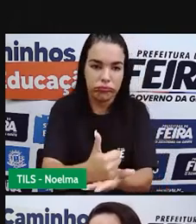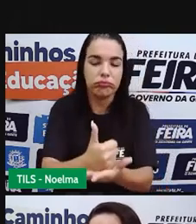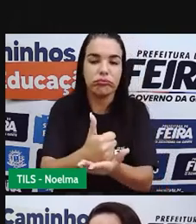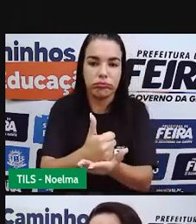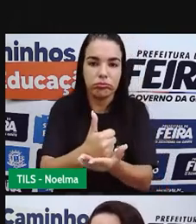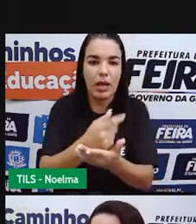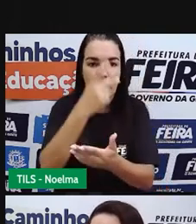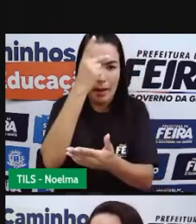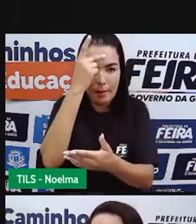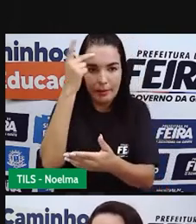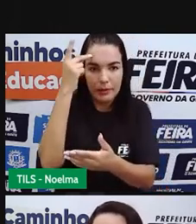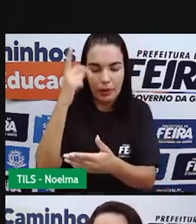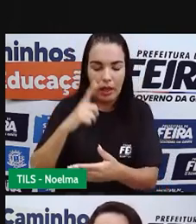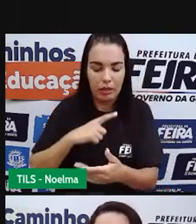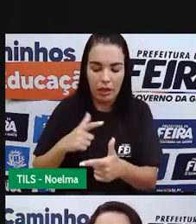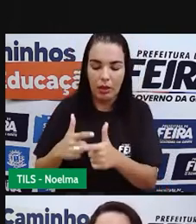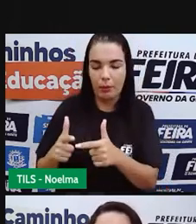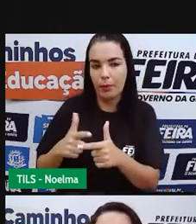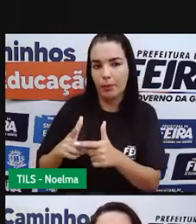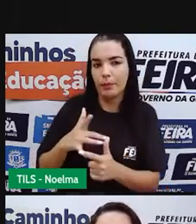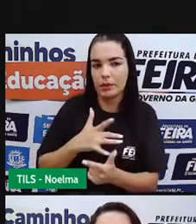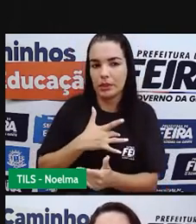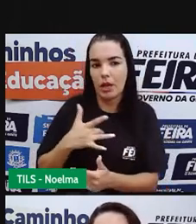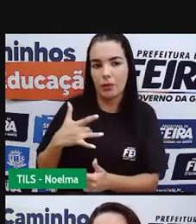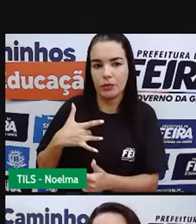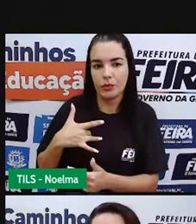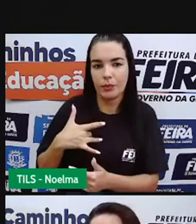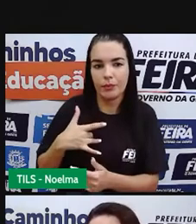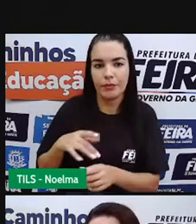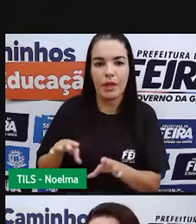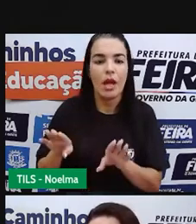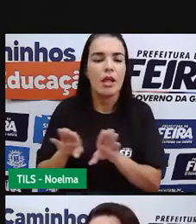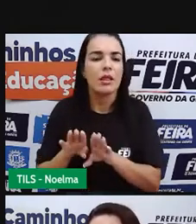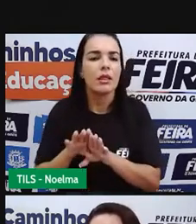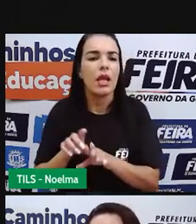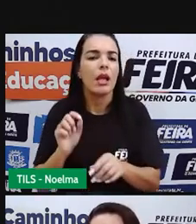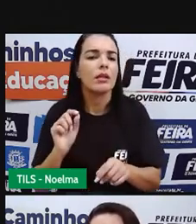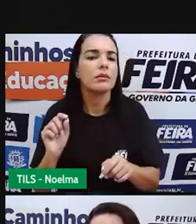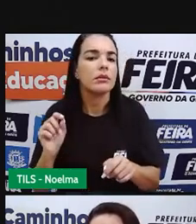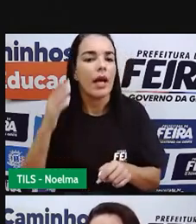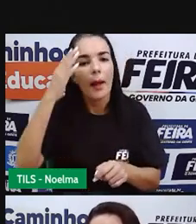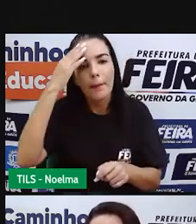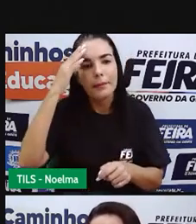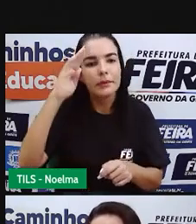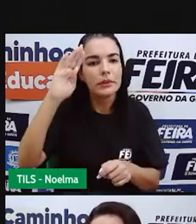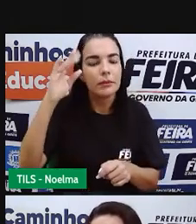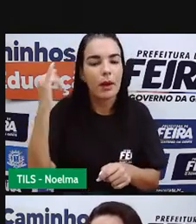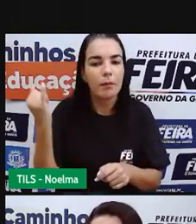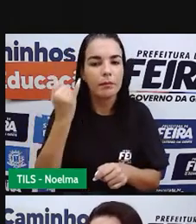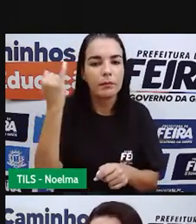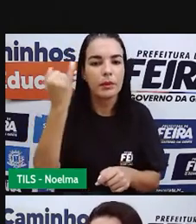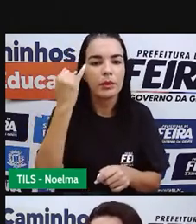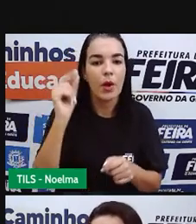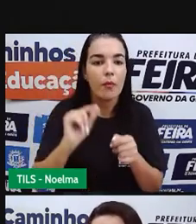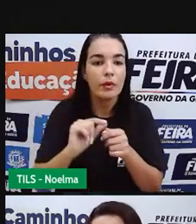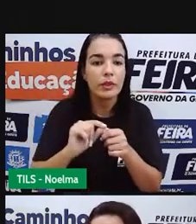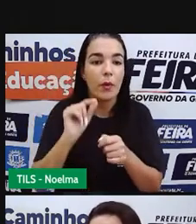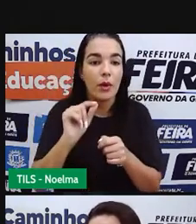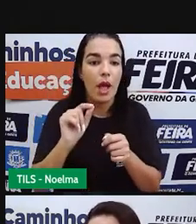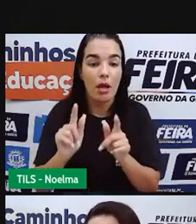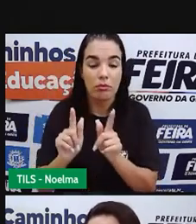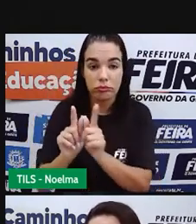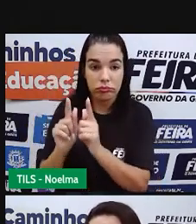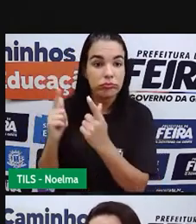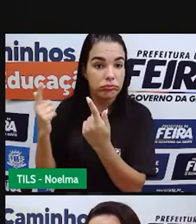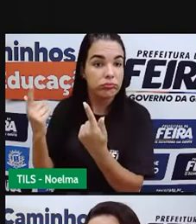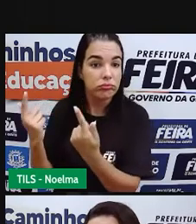estudos alimentares, estudos psicológicos também. O ideal do tratamento é que a equipe envolva uma variedade de especialistas